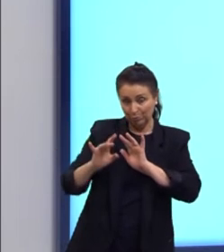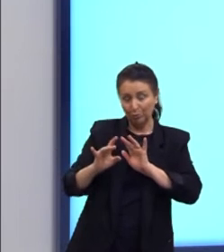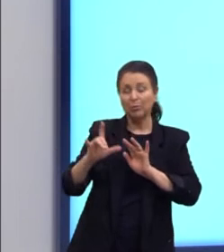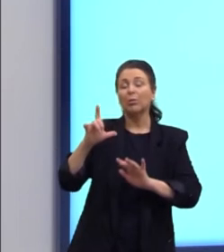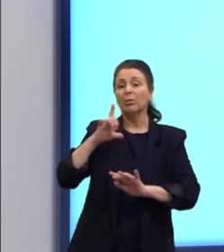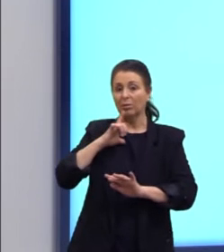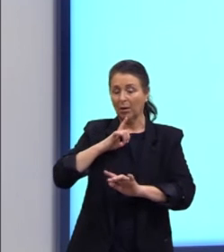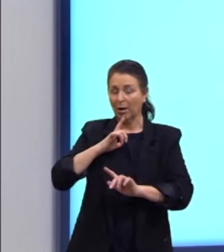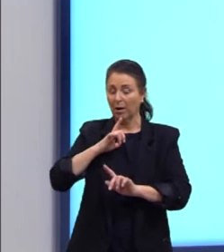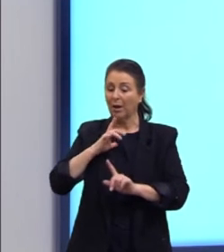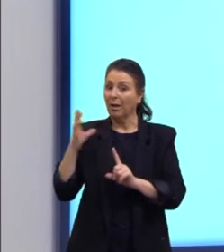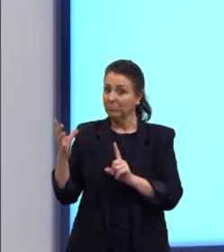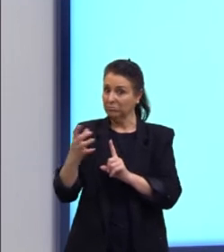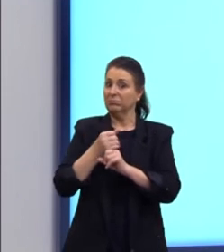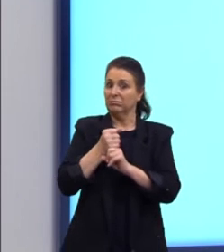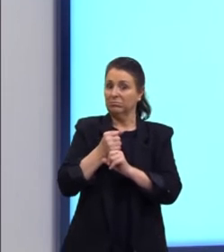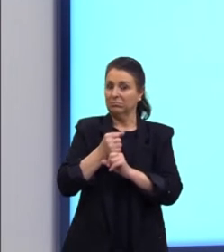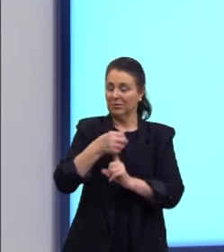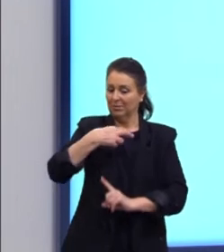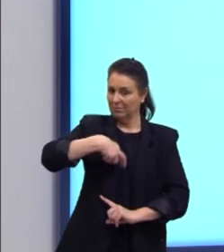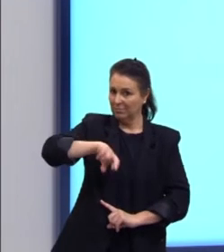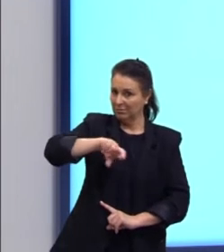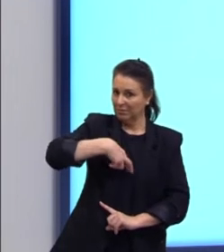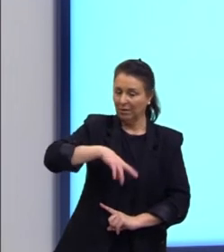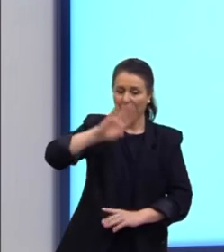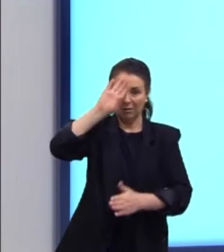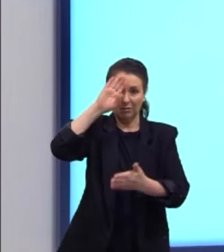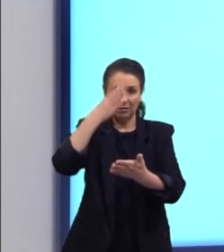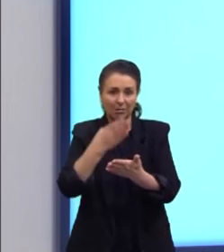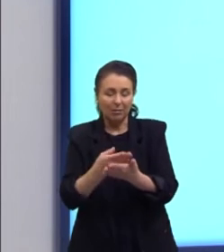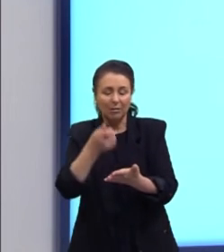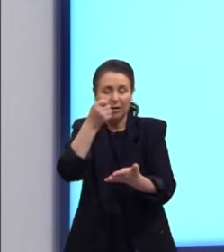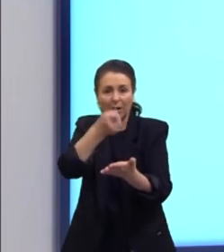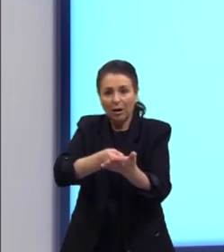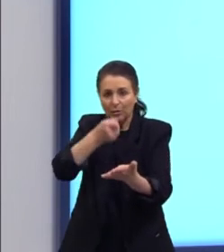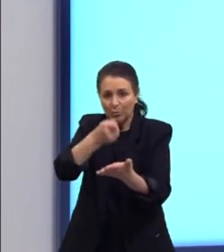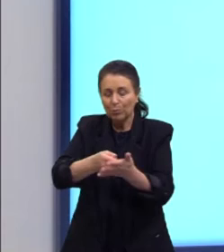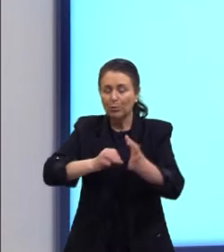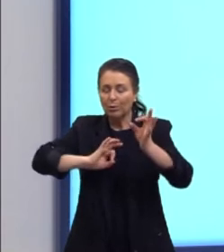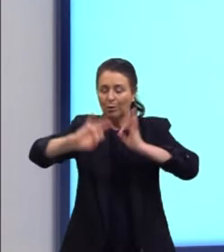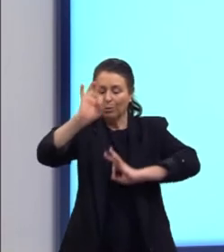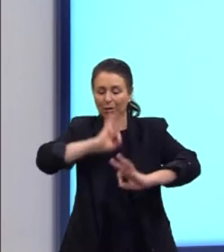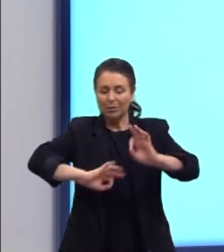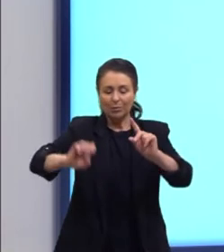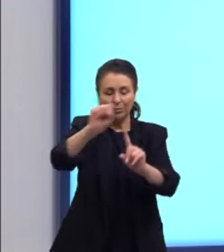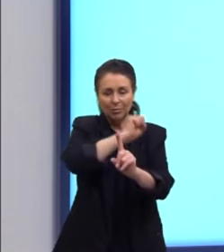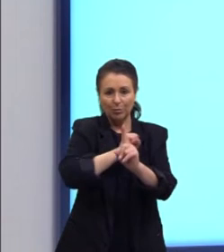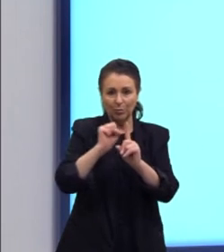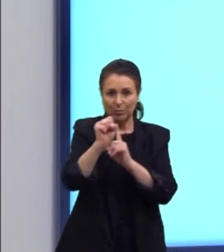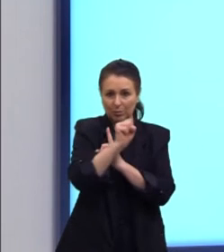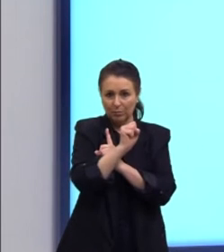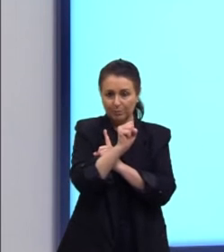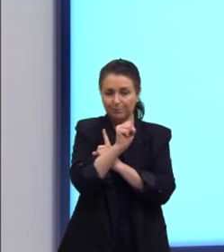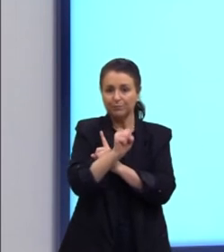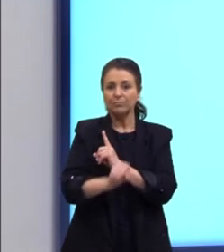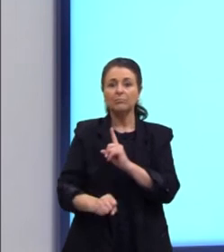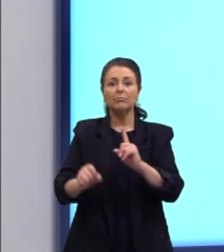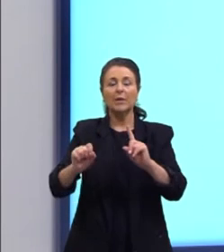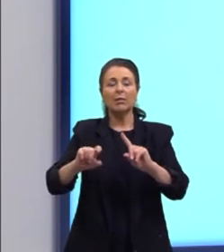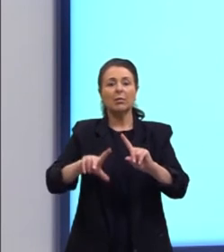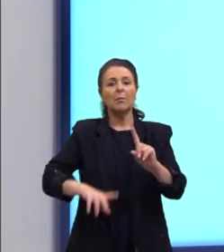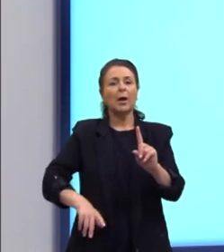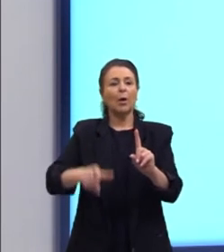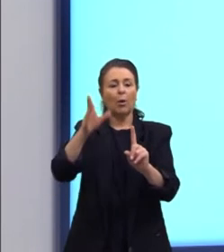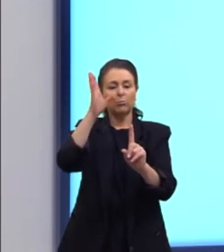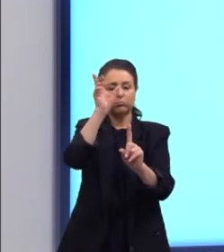religiosidade, as suas crenças, as suas lutas, a organização social, personalidades que